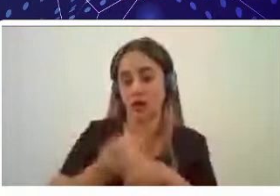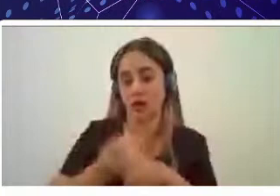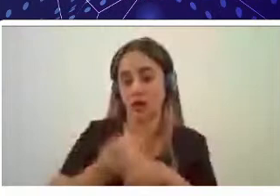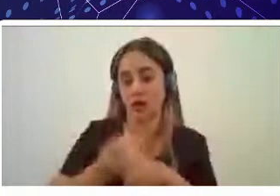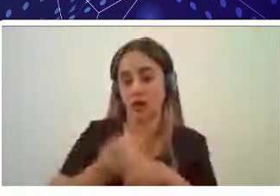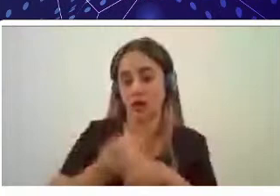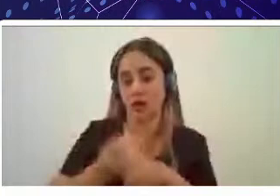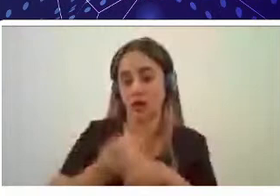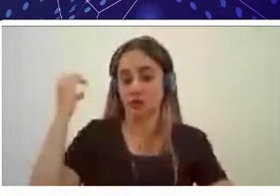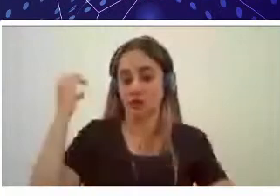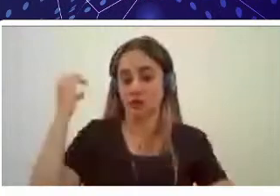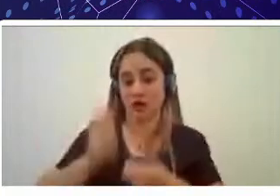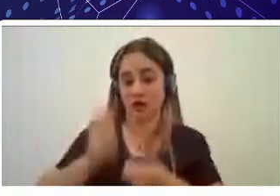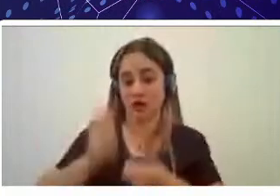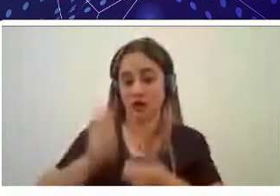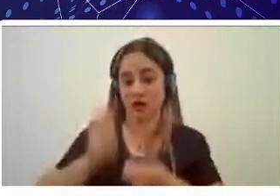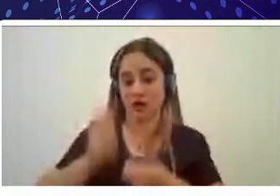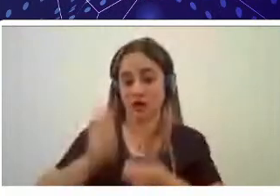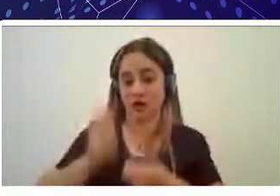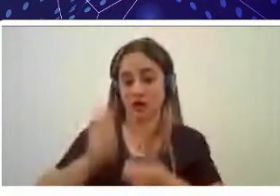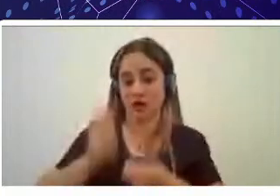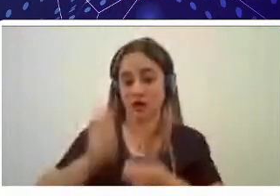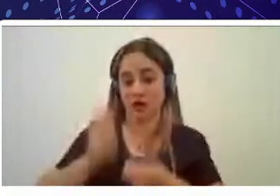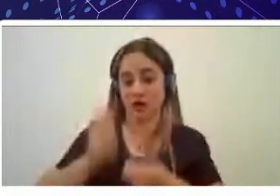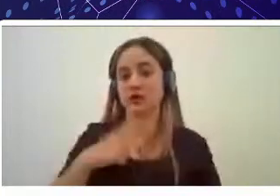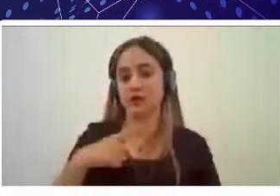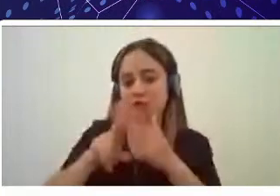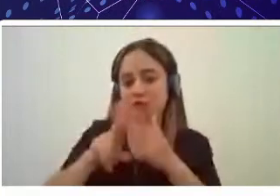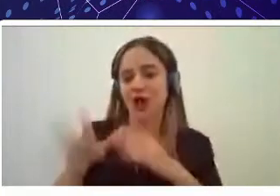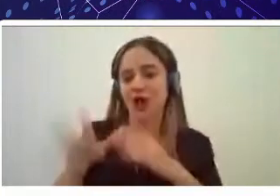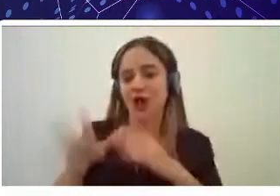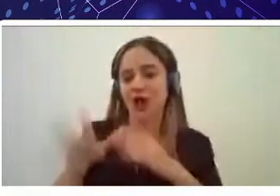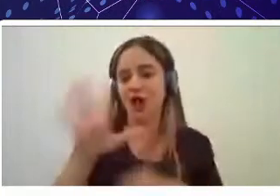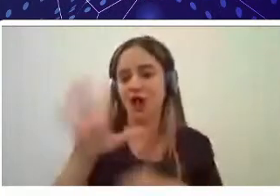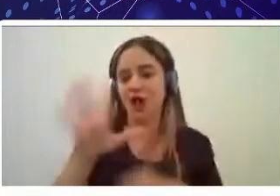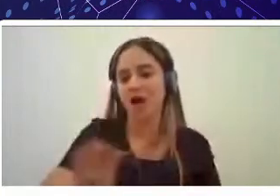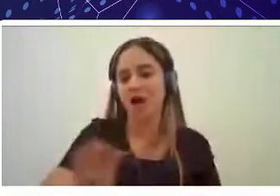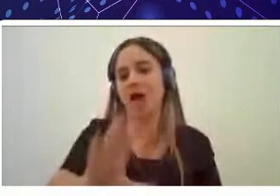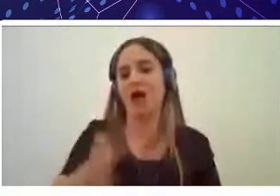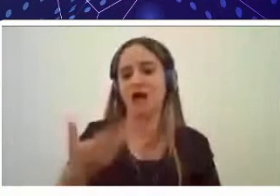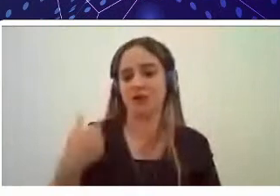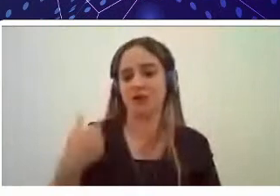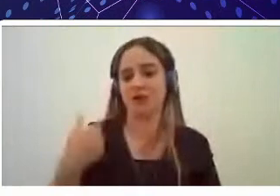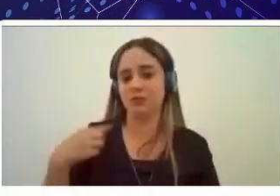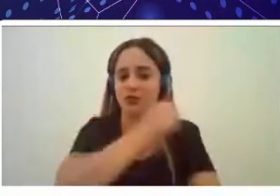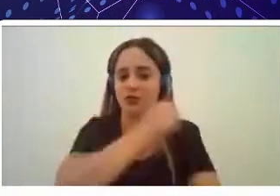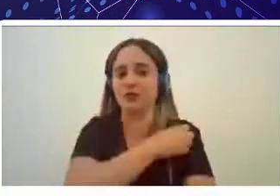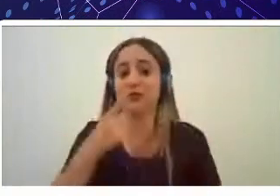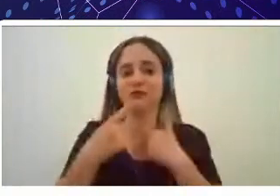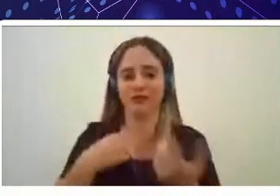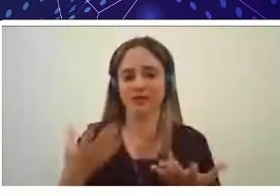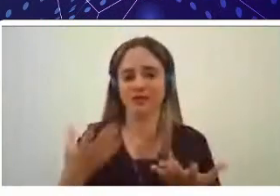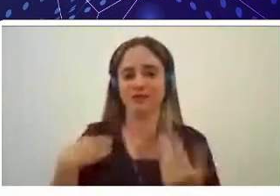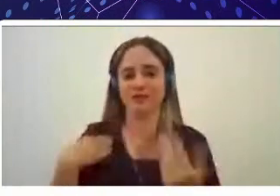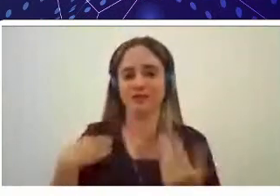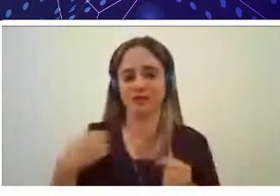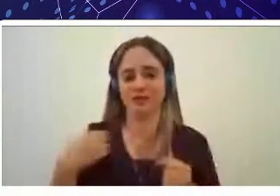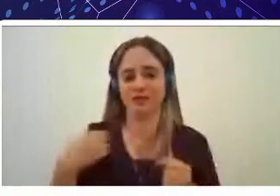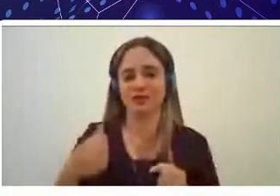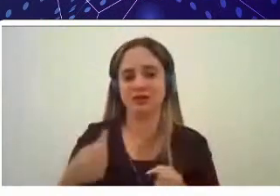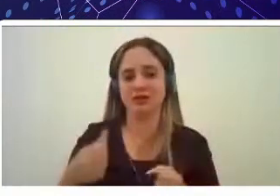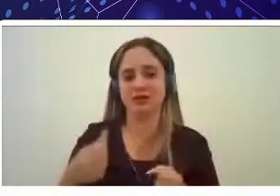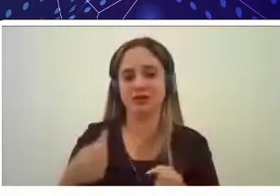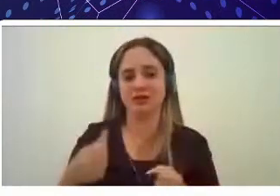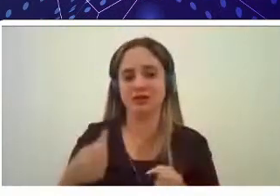falei, o centro que nós estamos terminando agora, ele vai abrigar alguns cavalos que nós vamos desenvolver vários